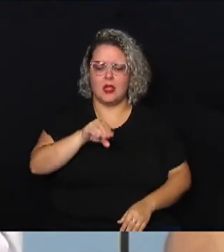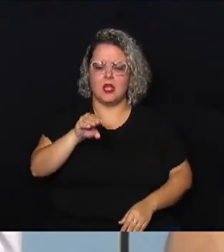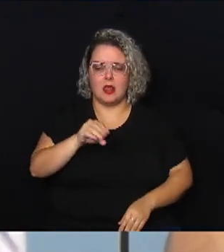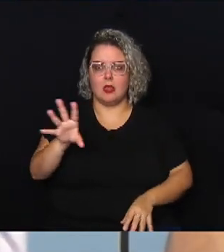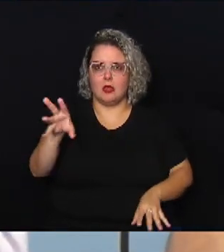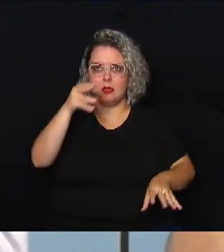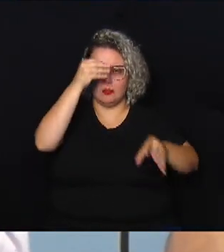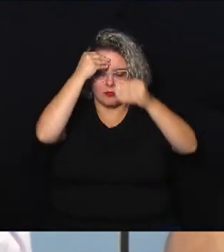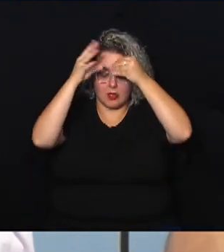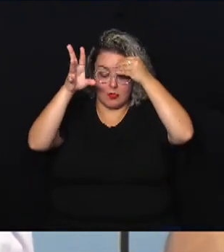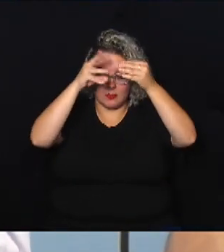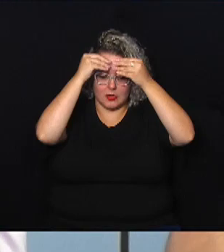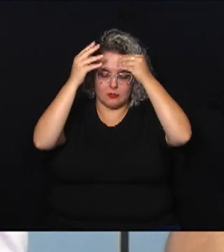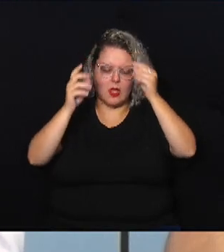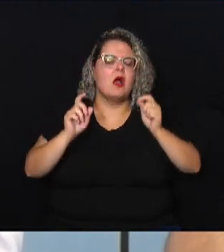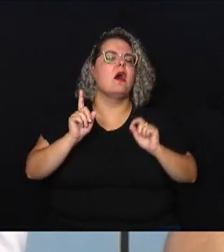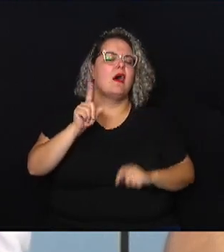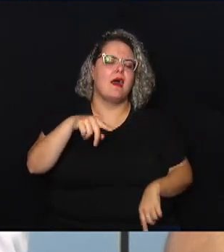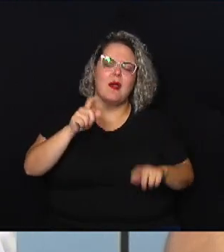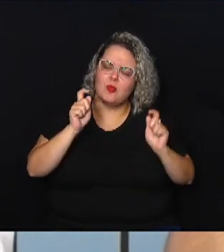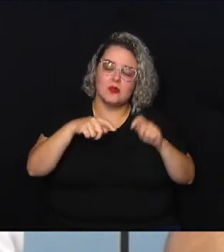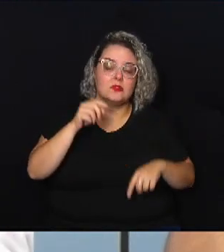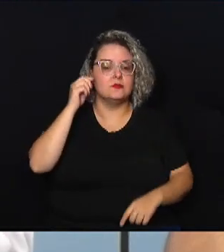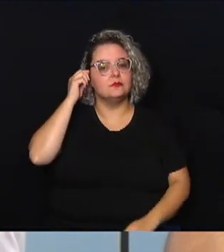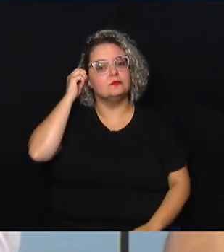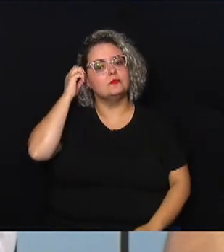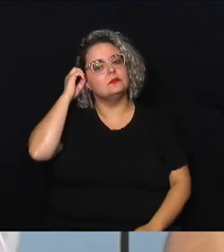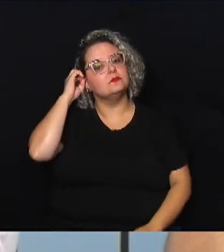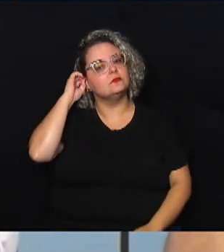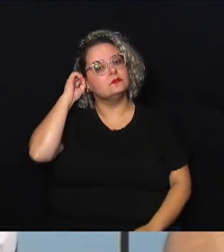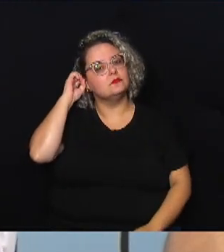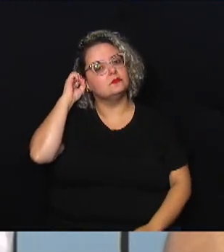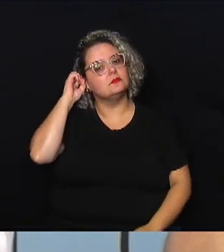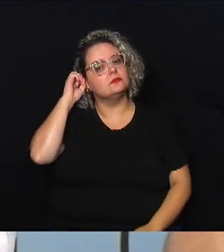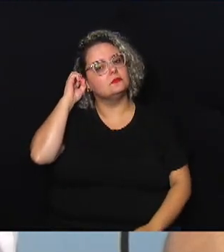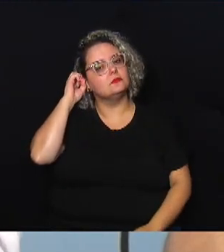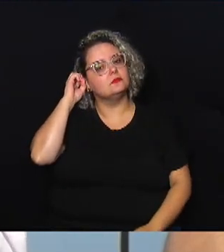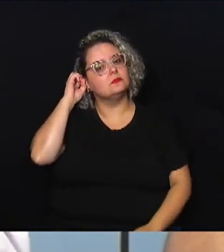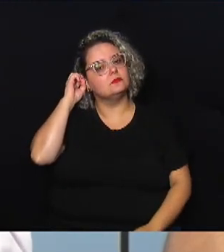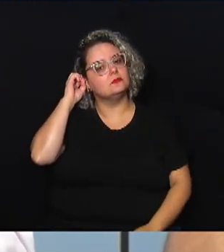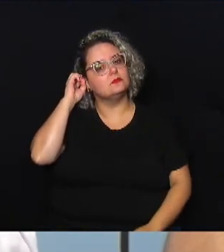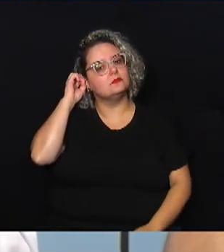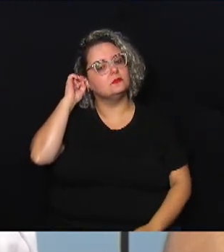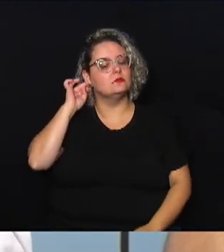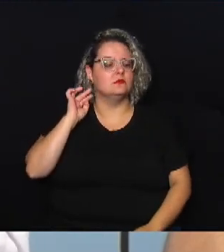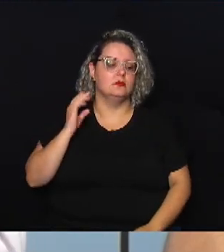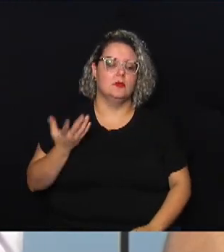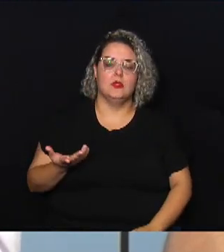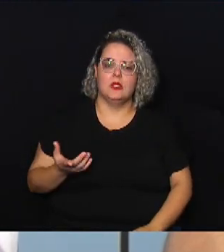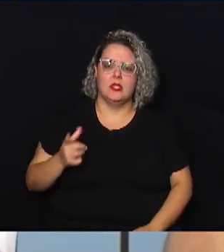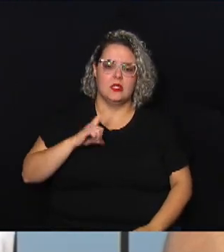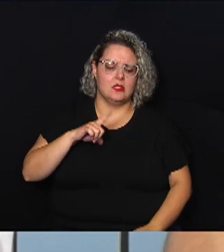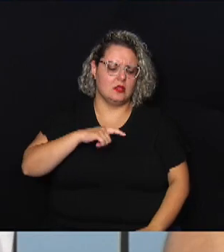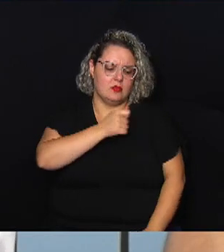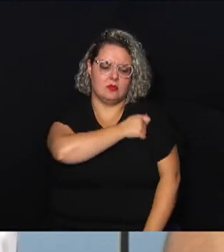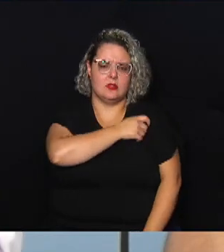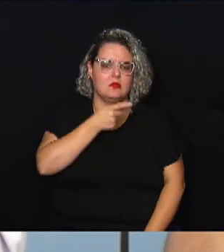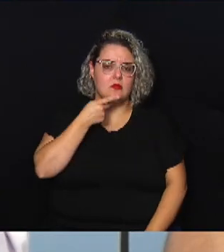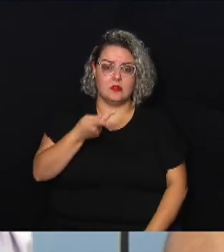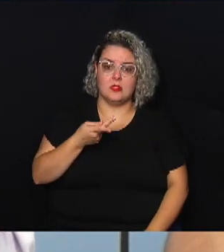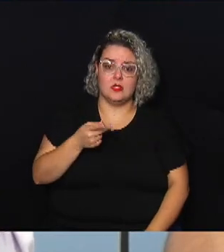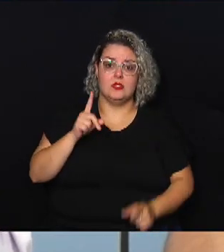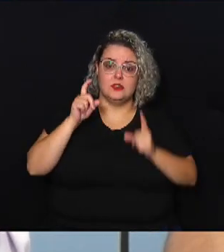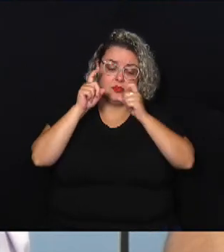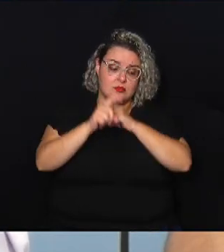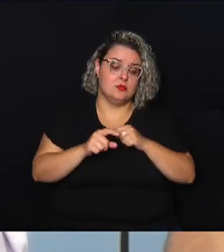que é possível e não é possível tem aqui autoridades o tenente pode ser até melhor para falar sobre isso as dificuldades que se tem numa área dessa